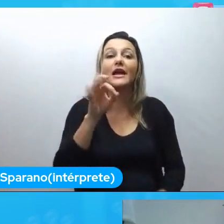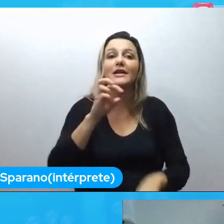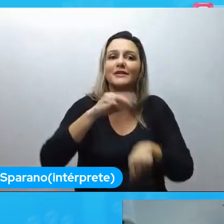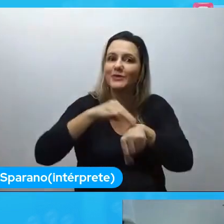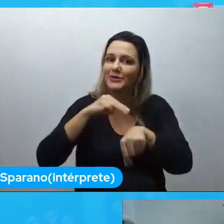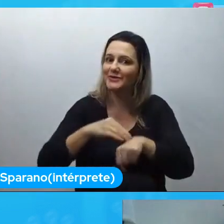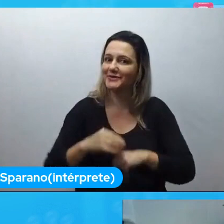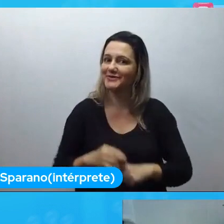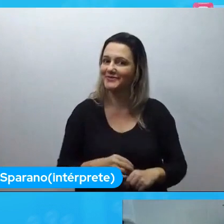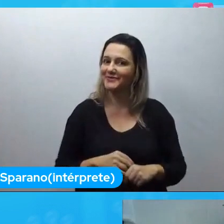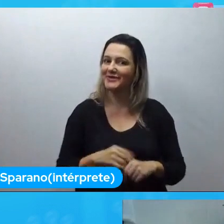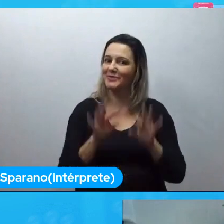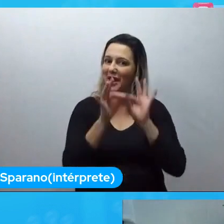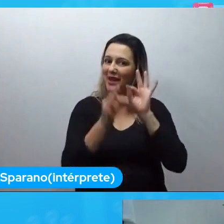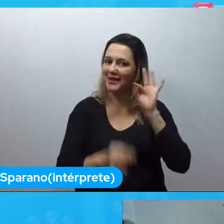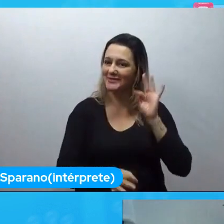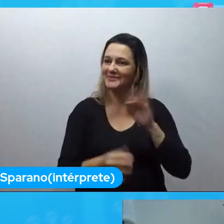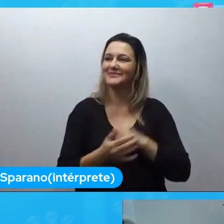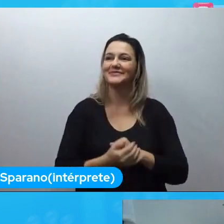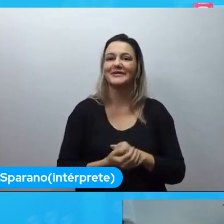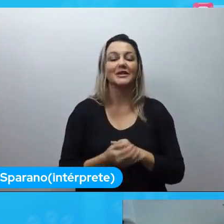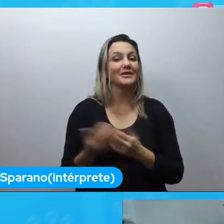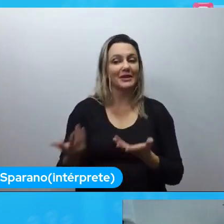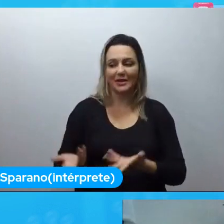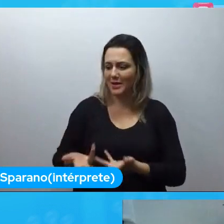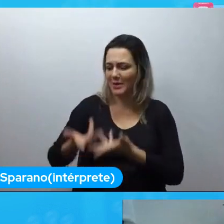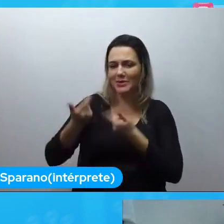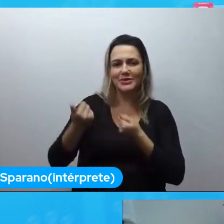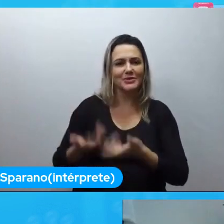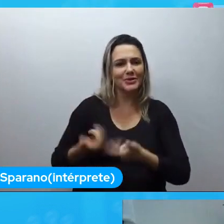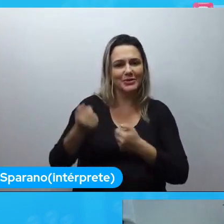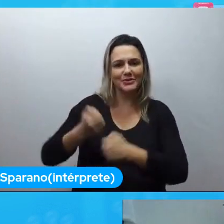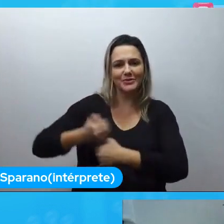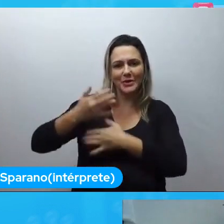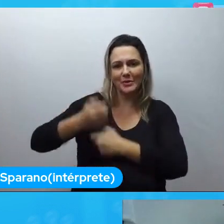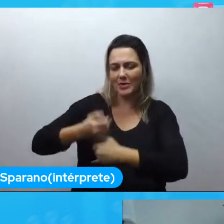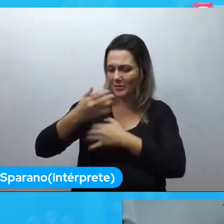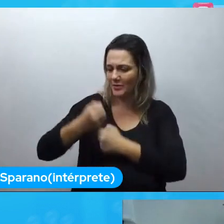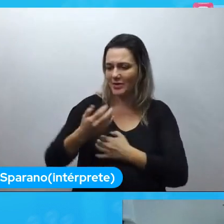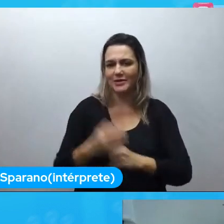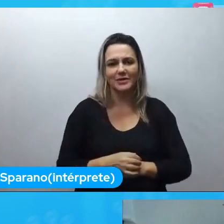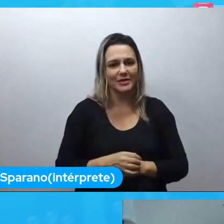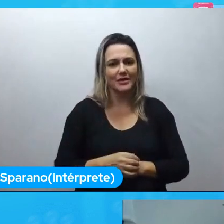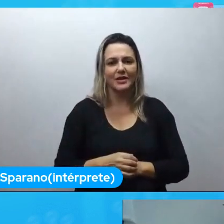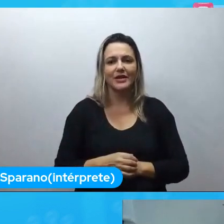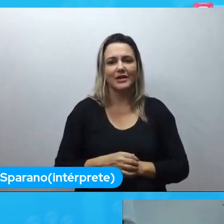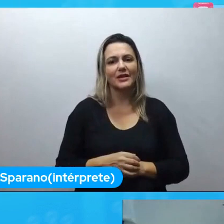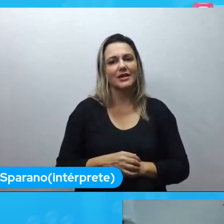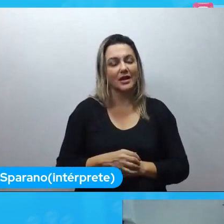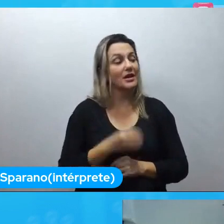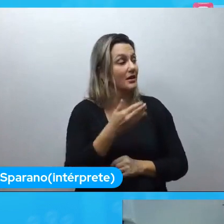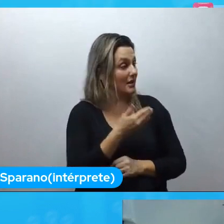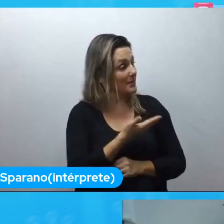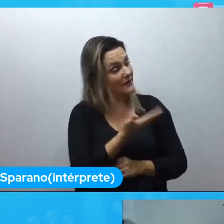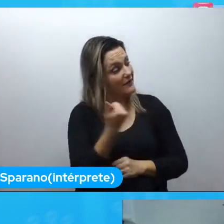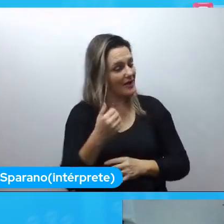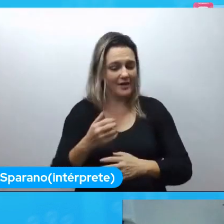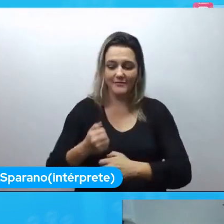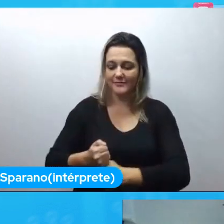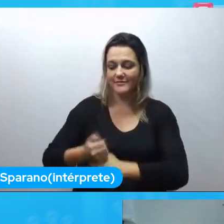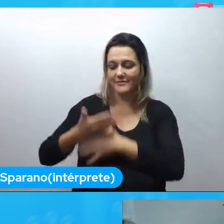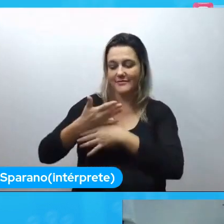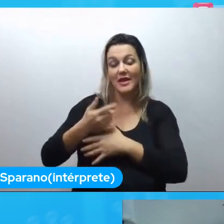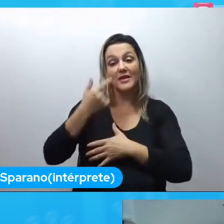mas tem muita gente elogiando muito aqui no discórdia inclusive dá uma passadinha lá Gabi para você ver os